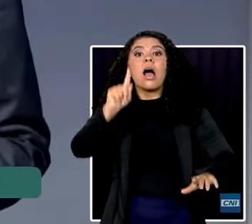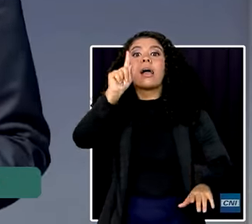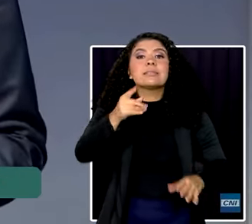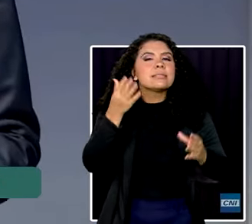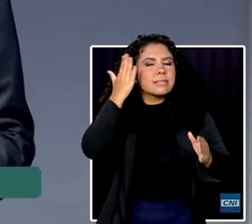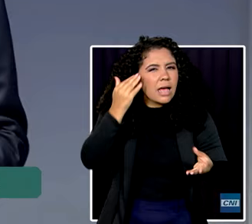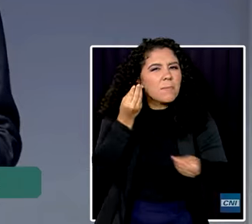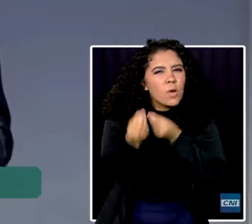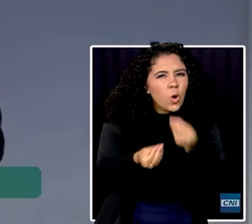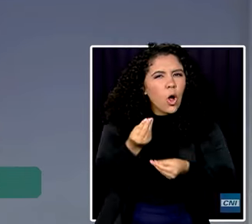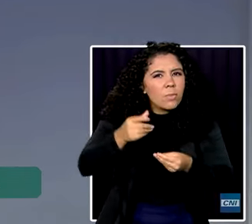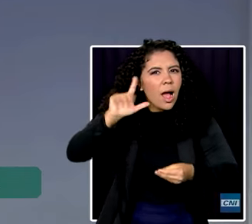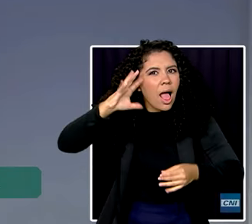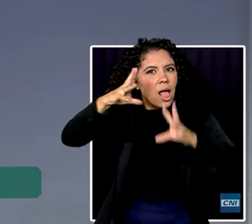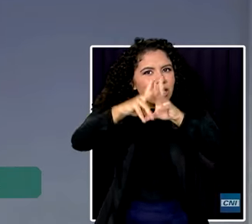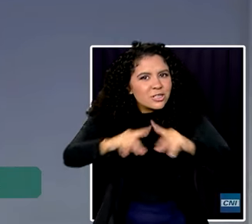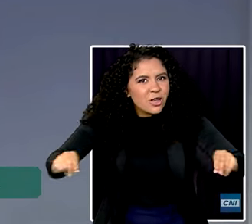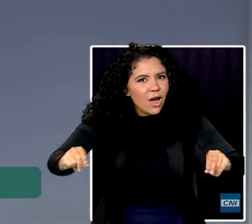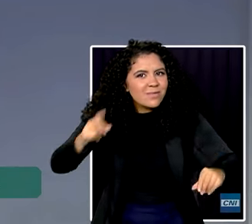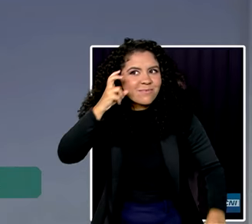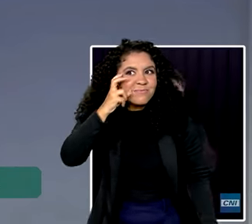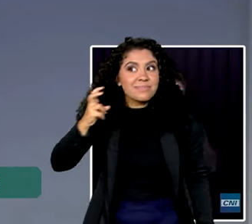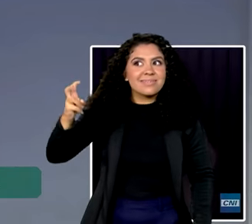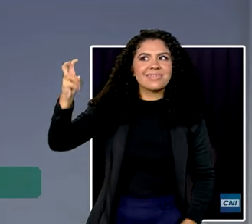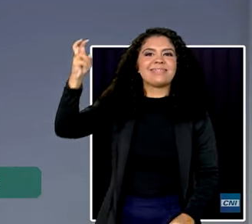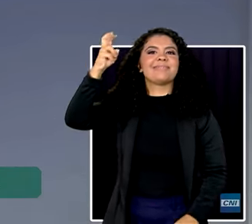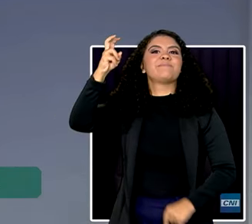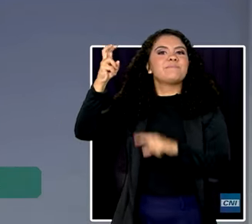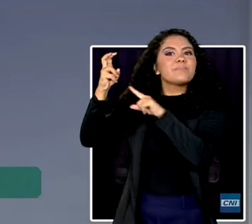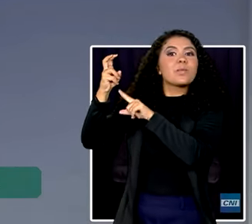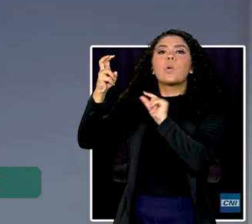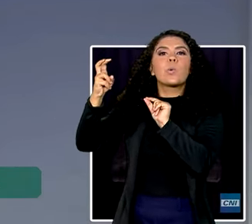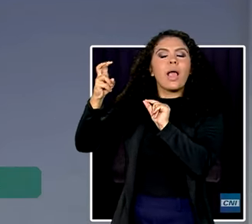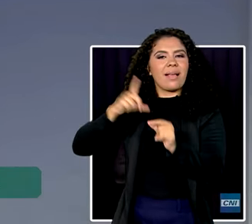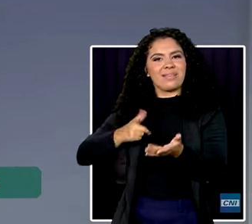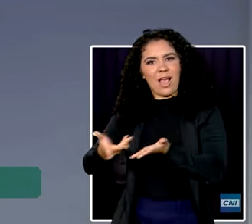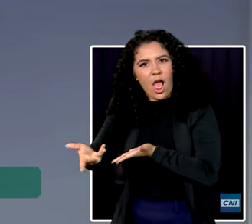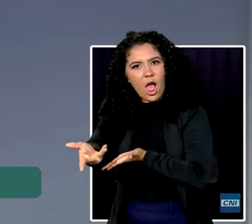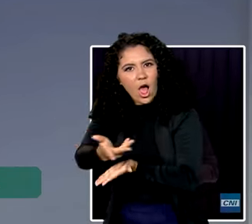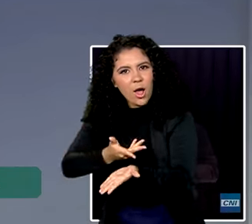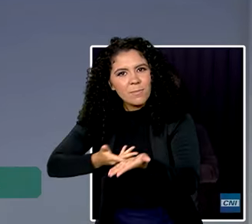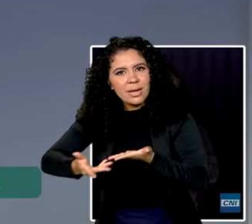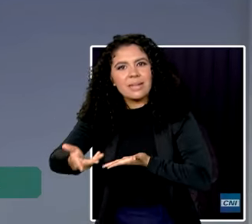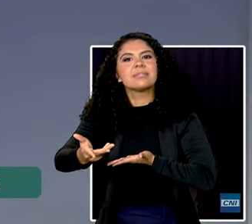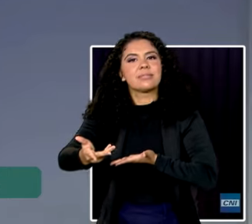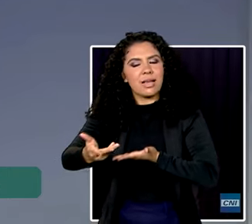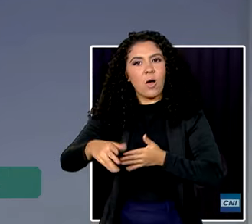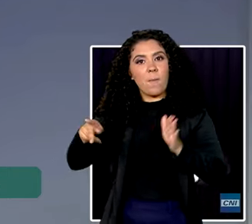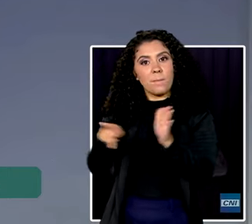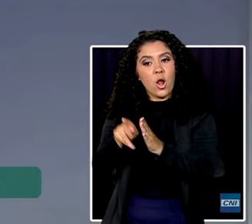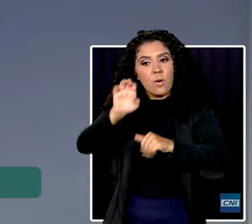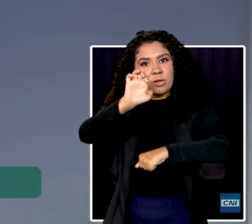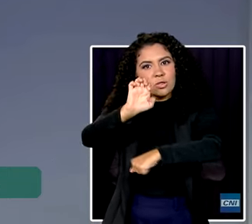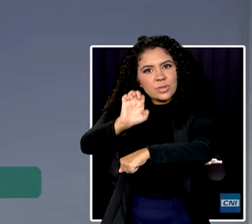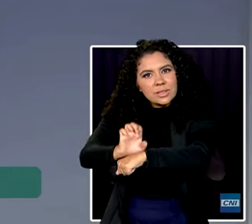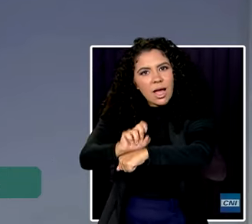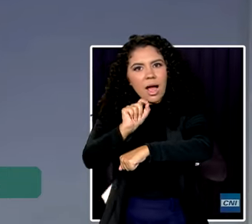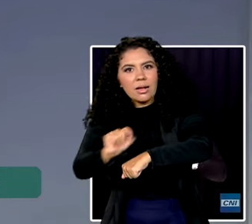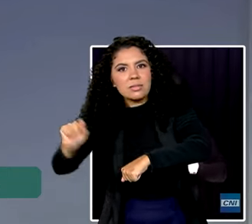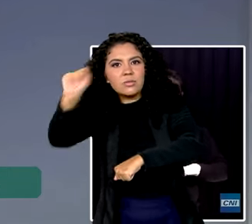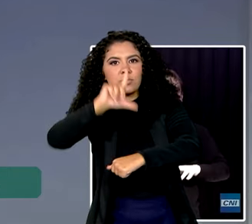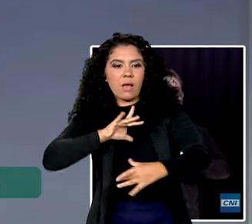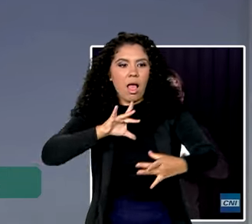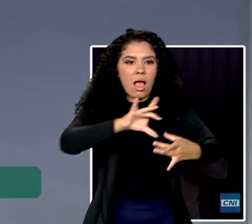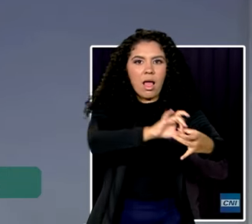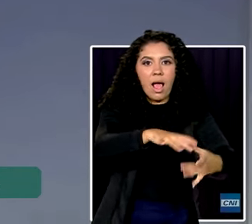inteligência, com a cooperação do Estado com o setor privado,